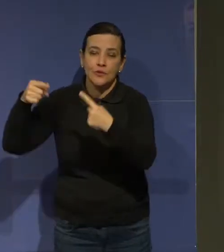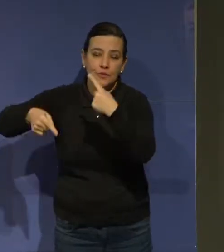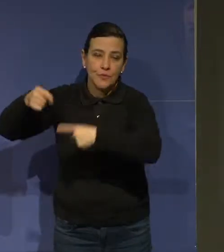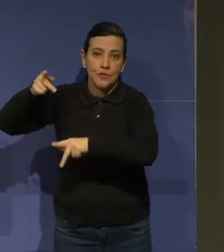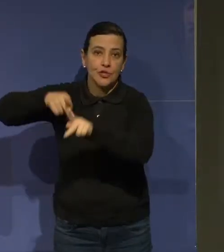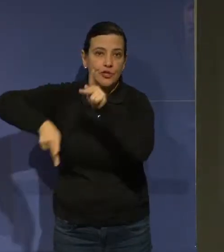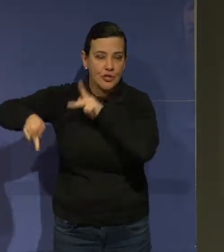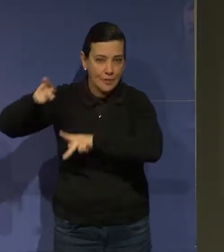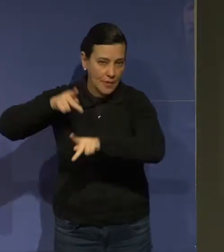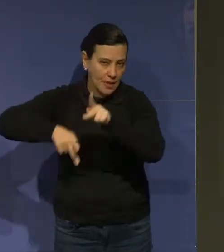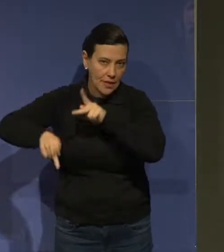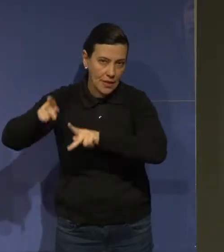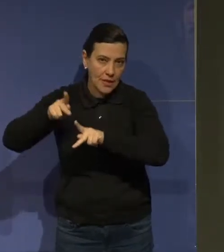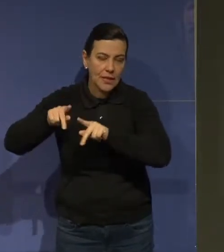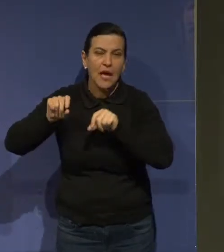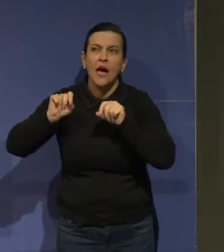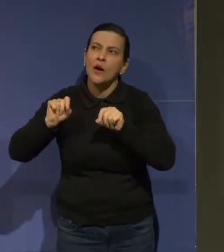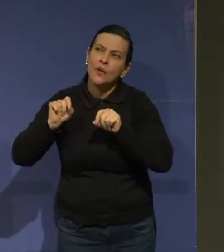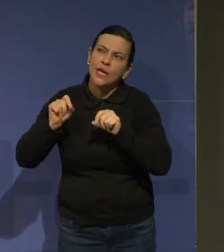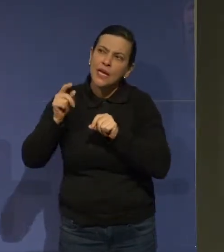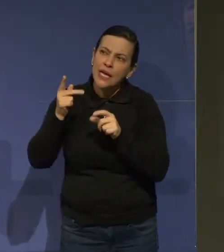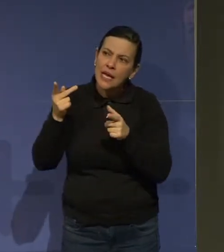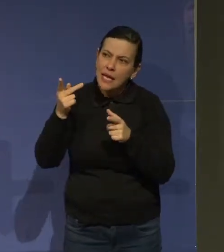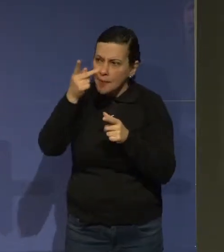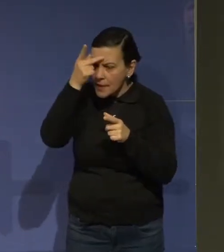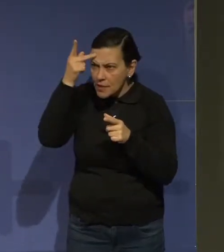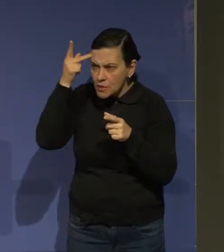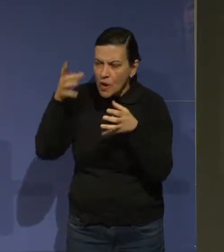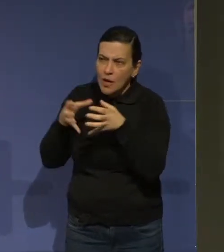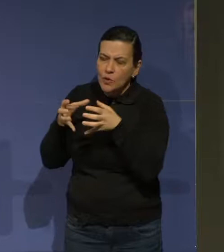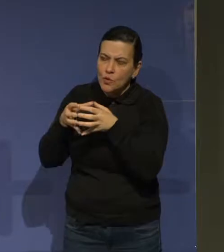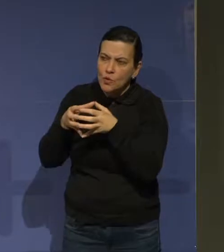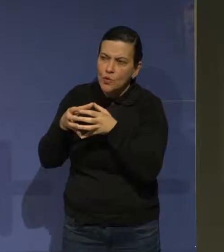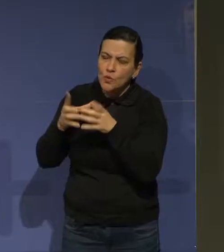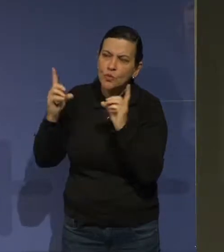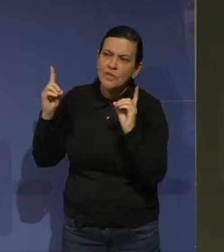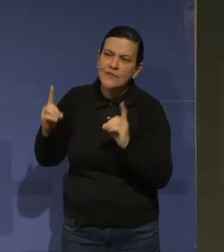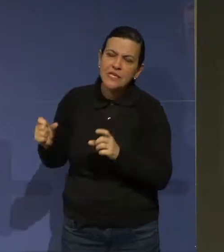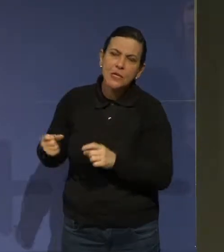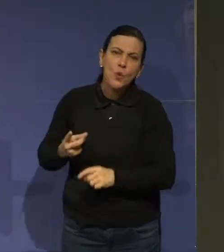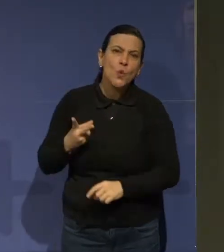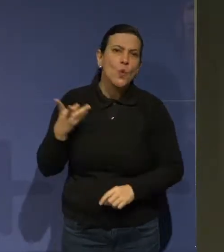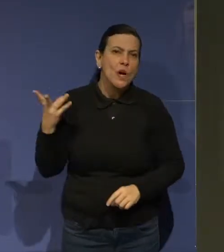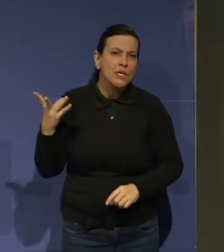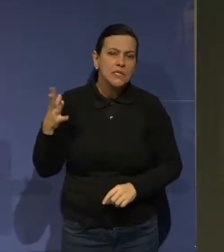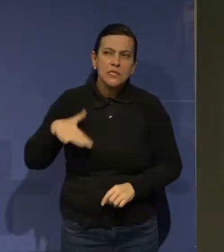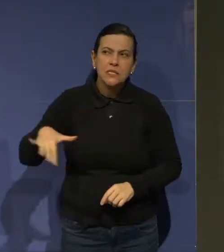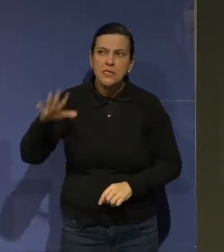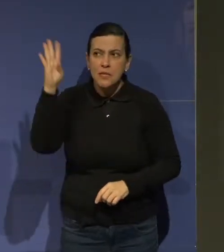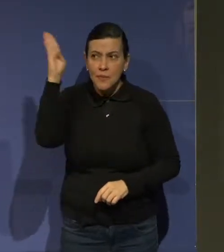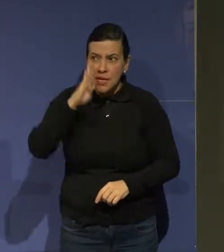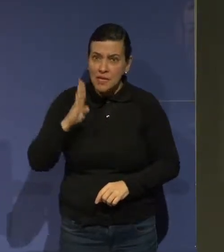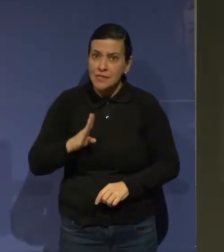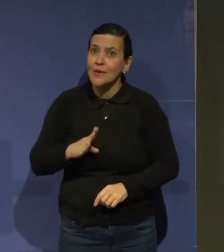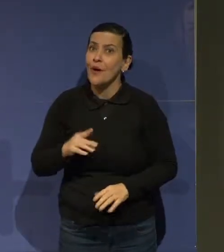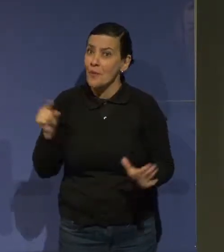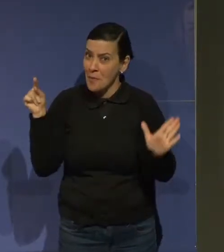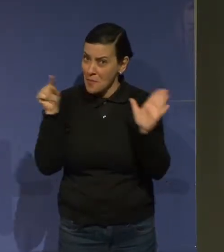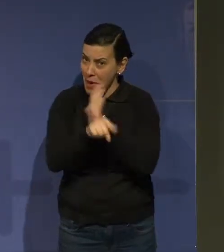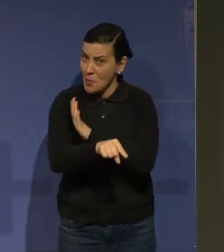também. Qual é a população com deficiência do Brasil? Essa é uma pergunta de um milhão de dólares.